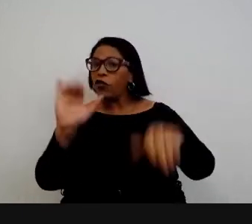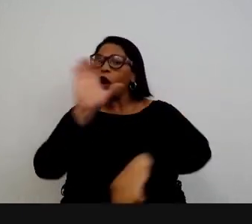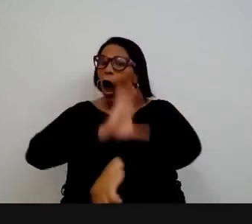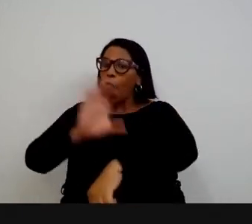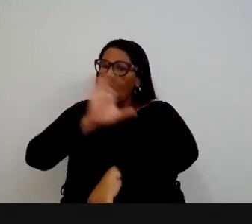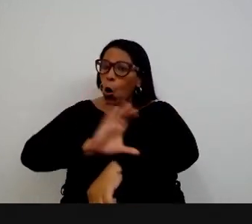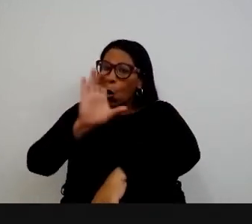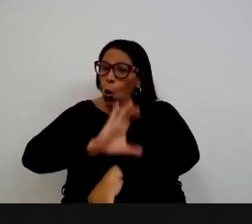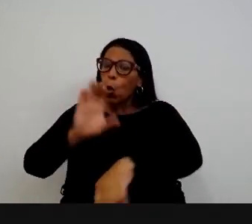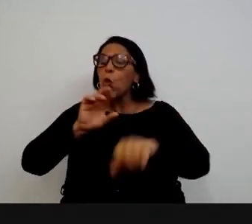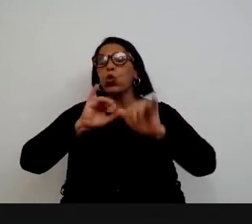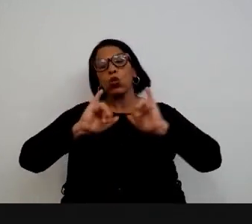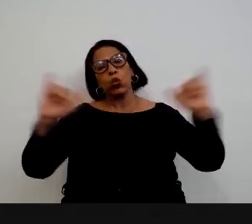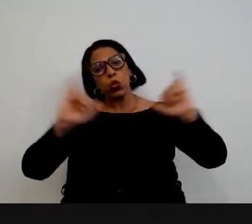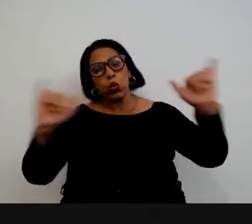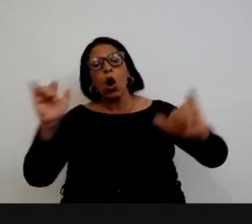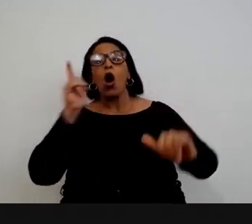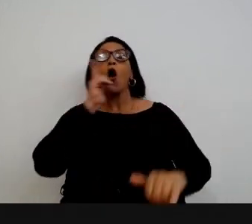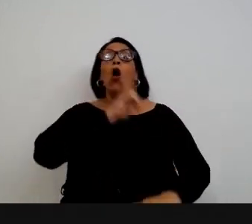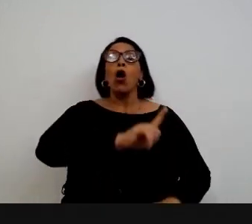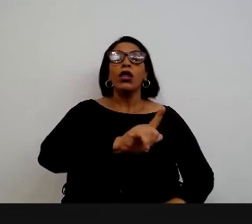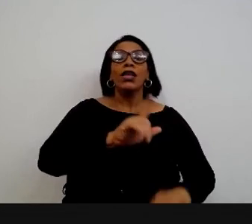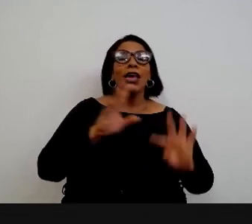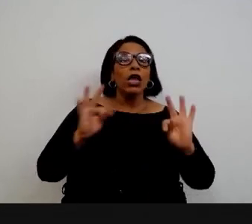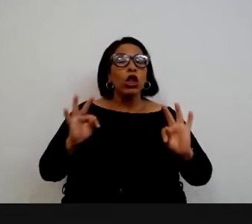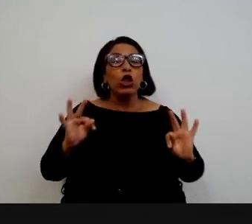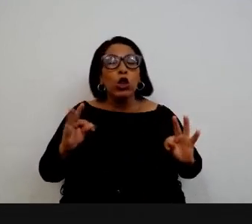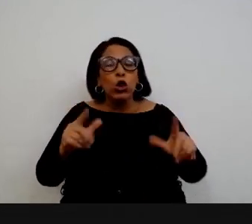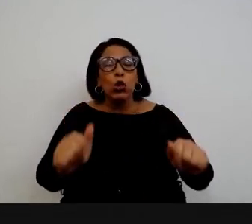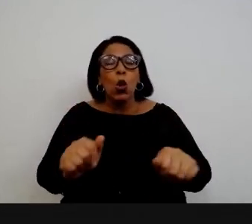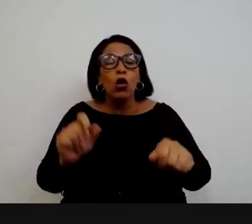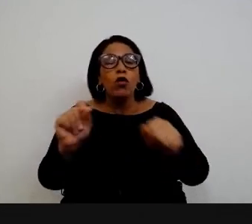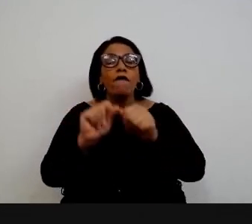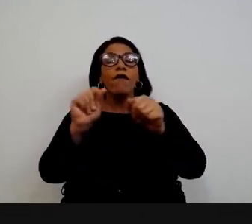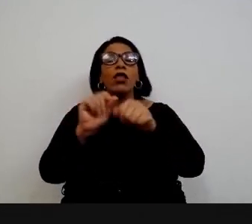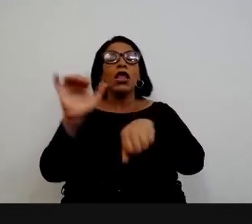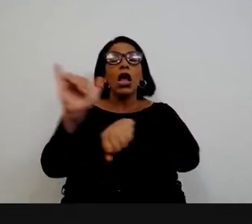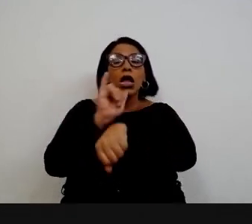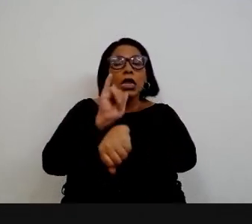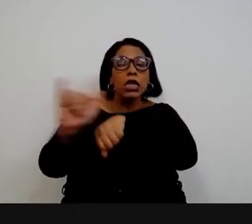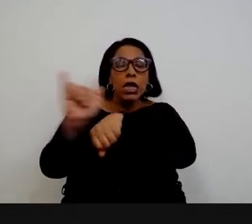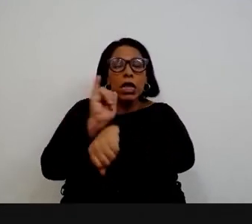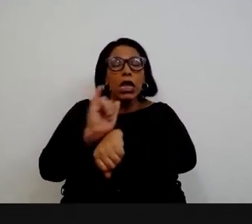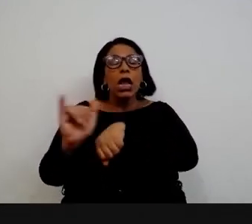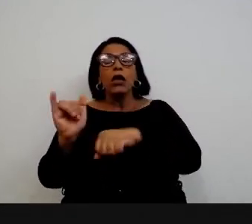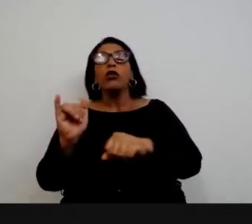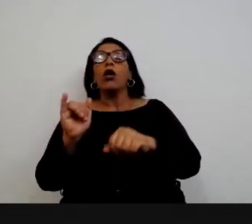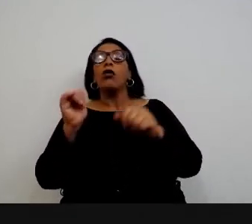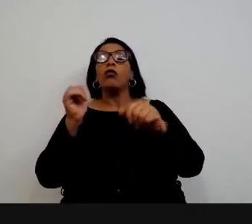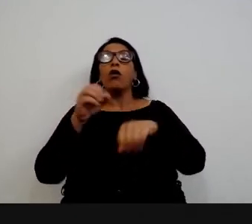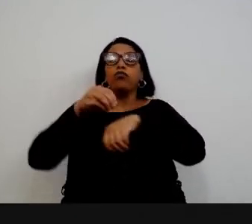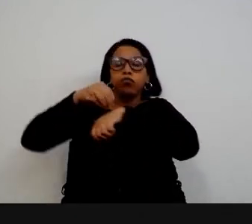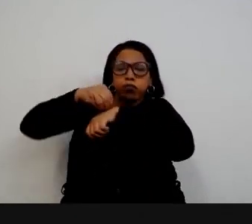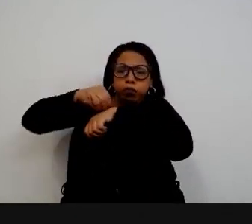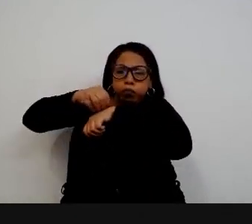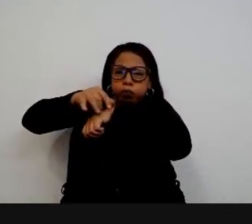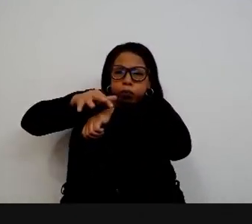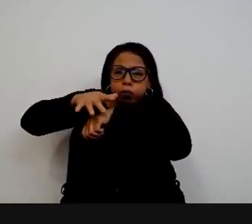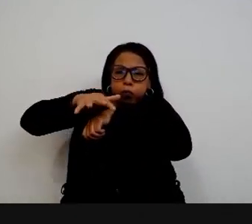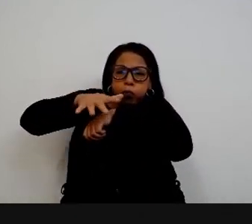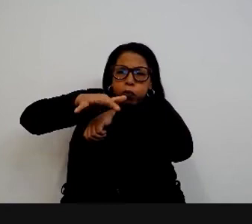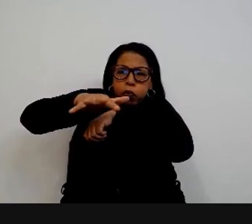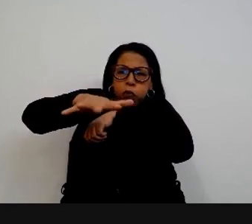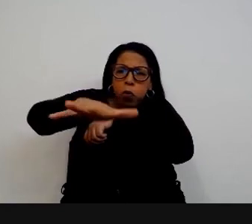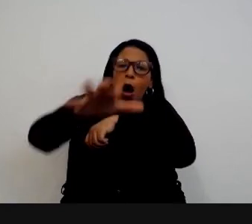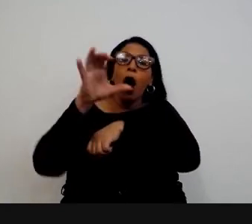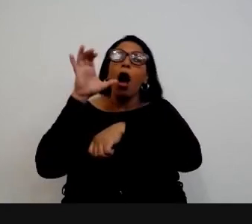essa dificuldade de a gente conseguir fazer com que algo que é visto como estratégico consiga ser disseminado da